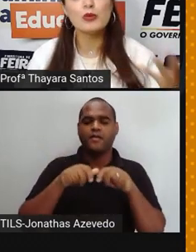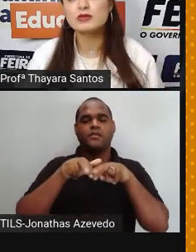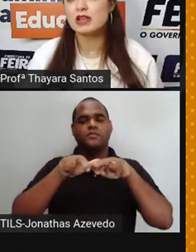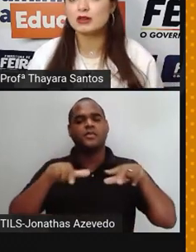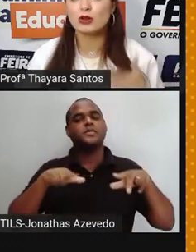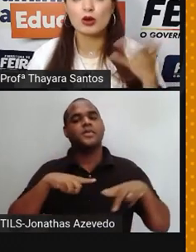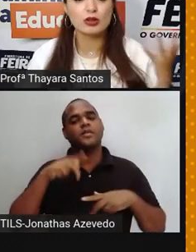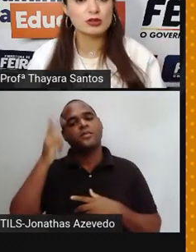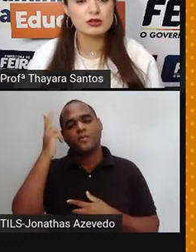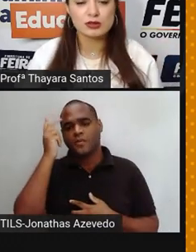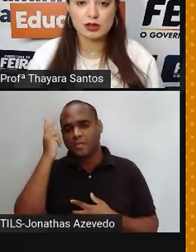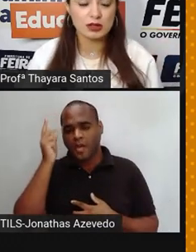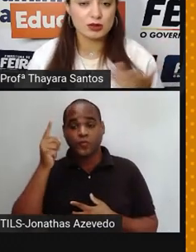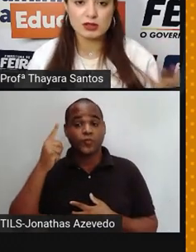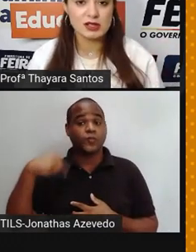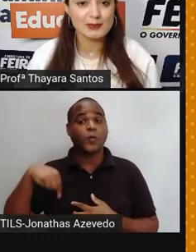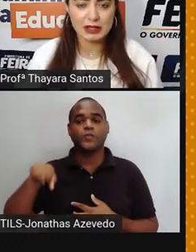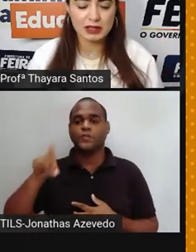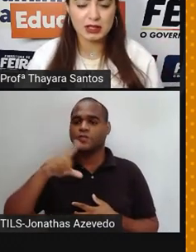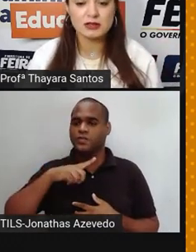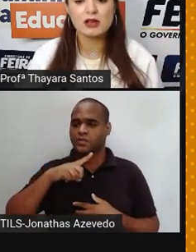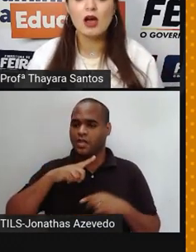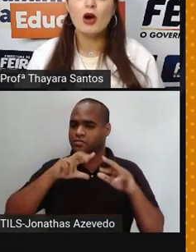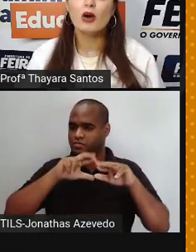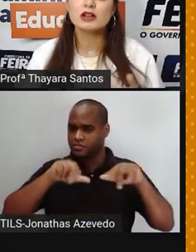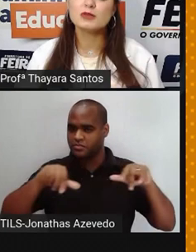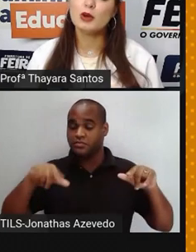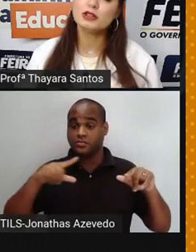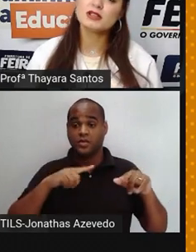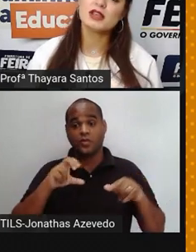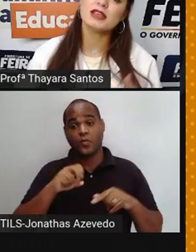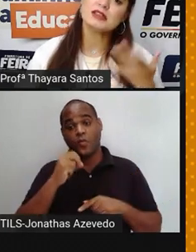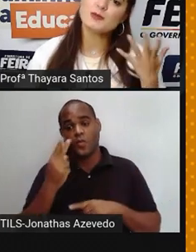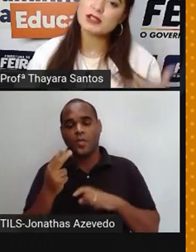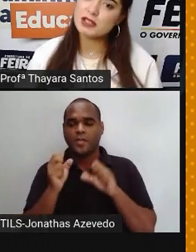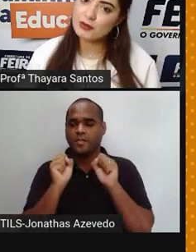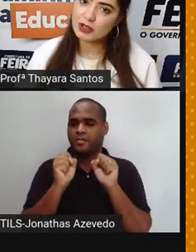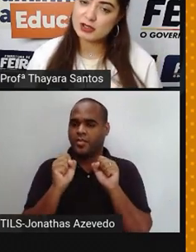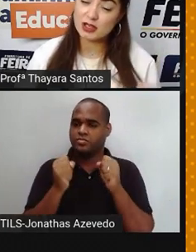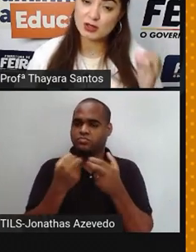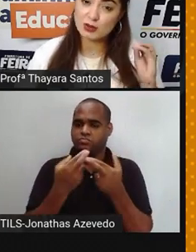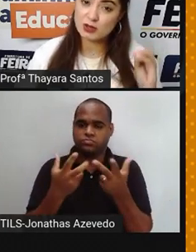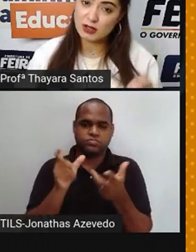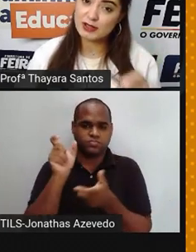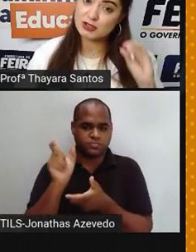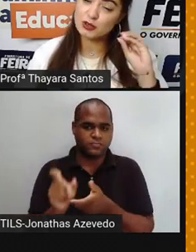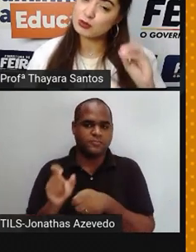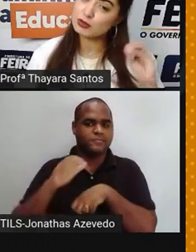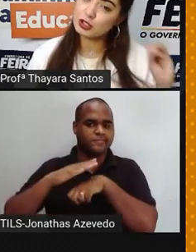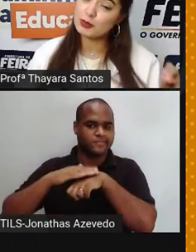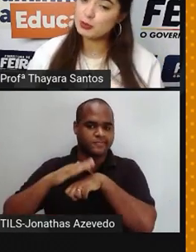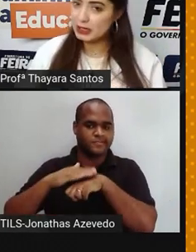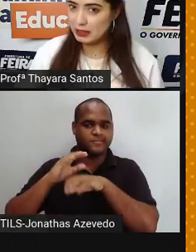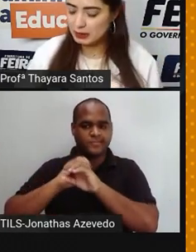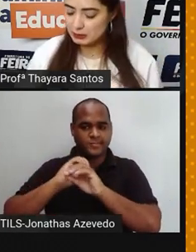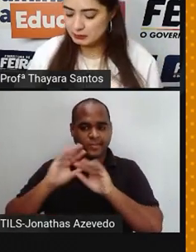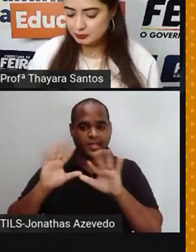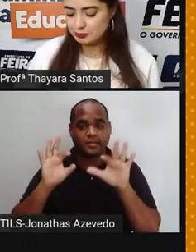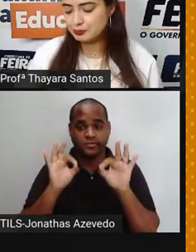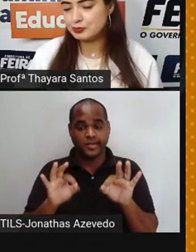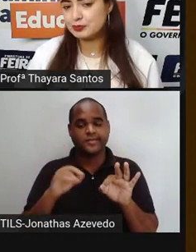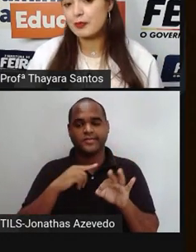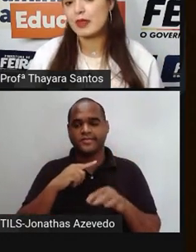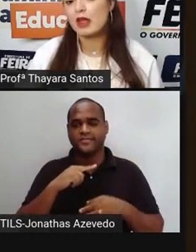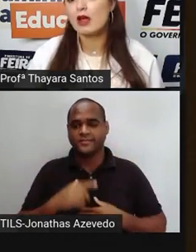elas são comuns a todas as matérias, ou elas podem ser específicas, exclusivas de um tipo de matéria.